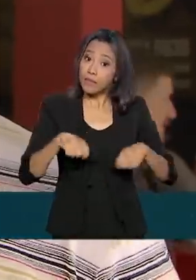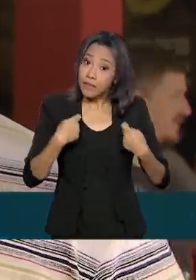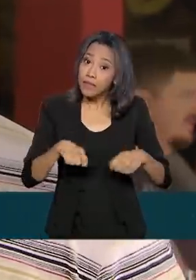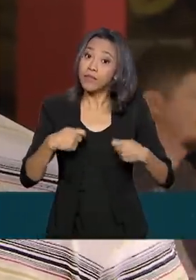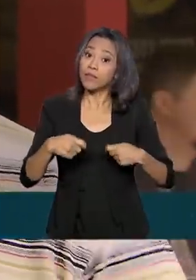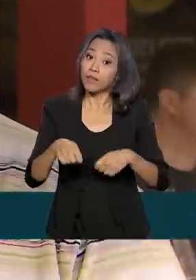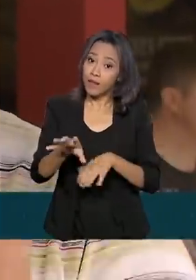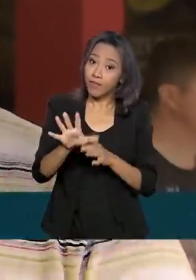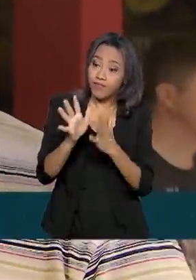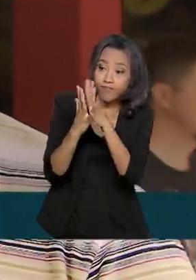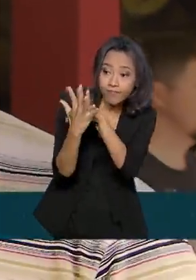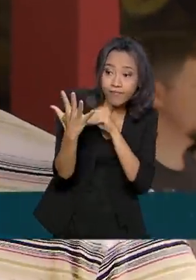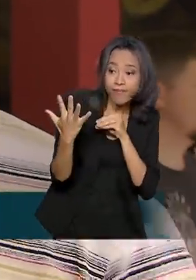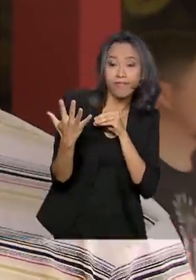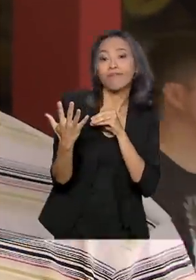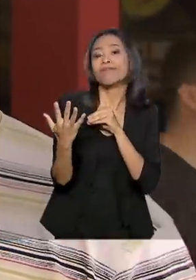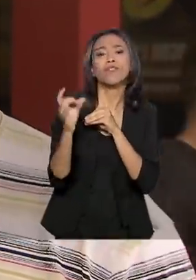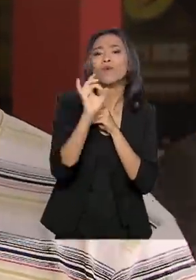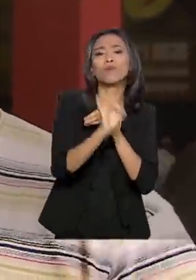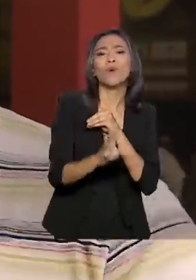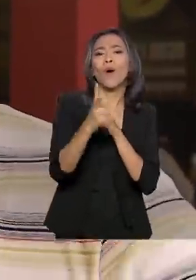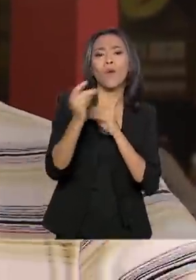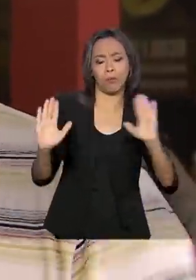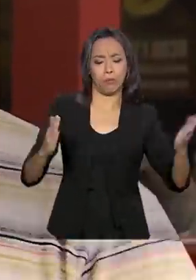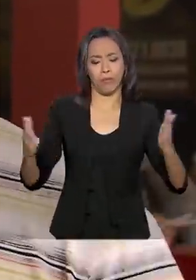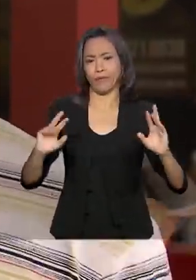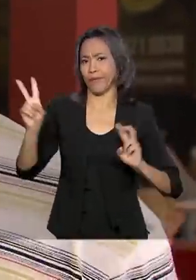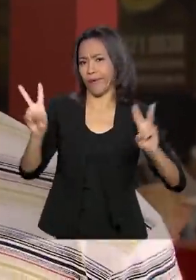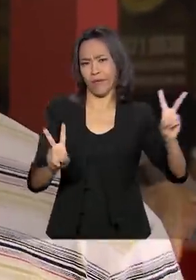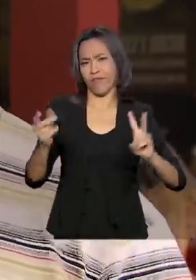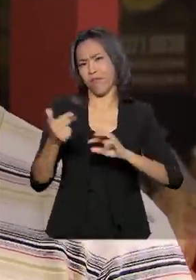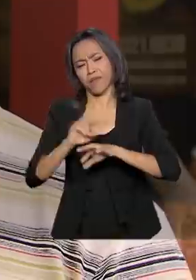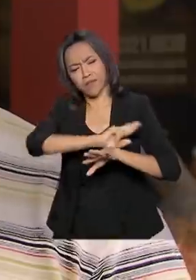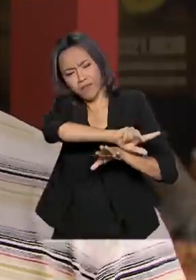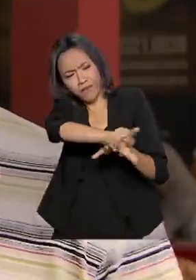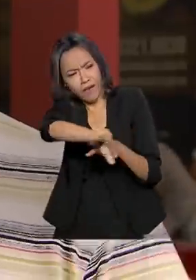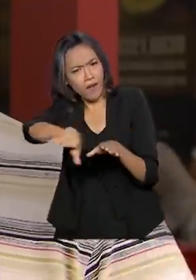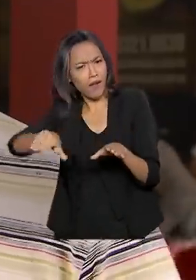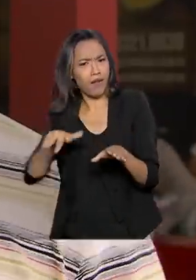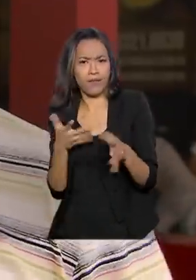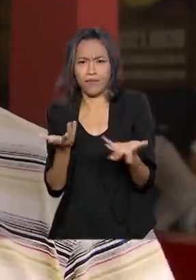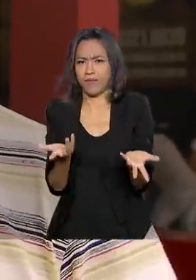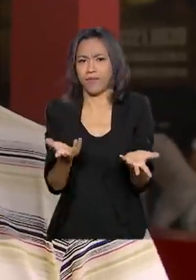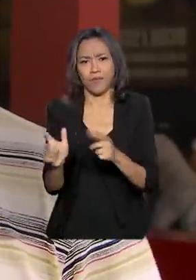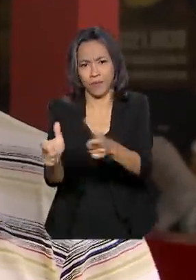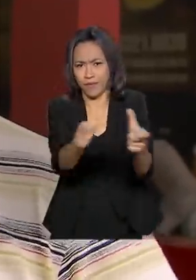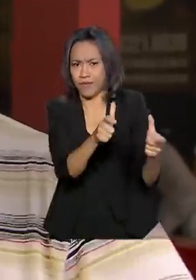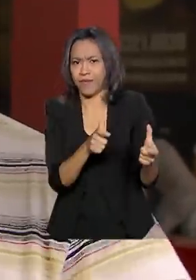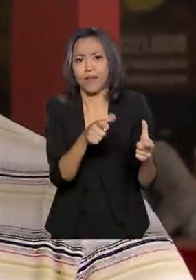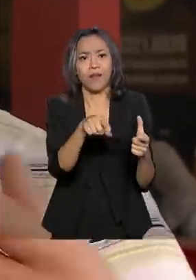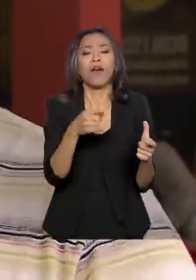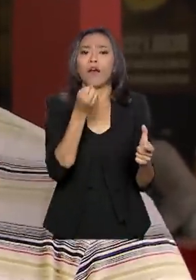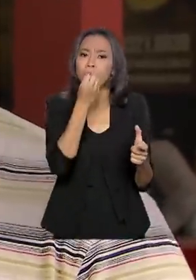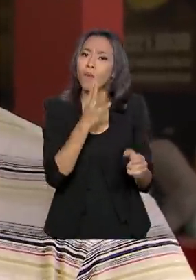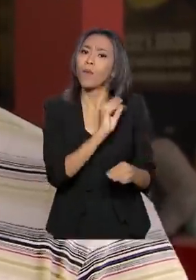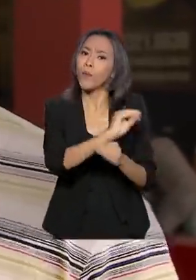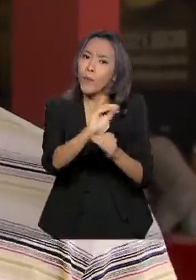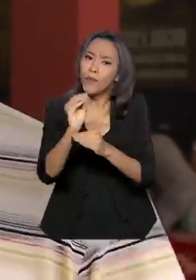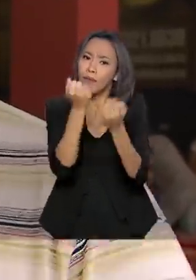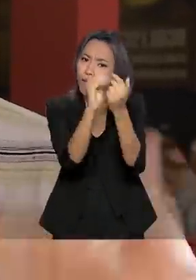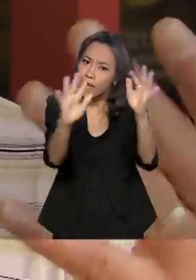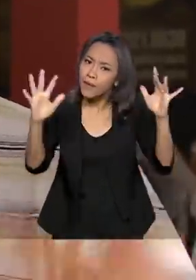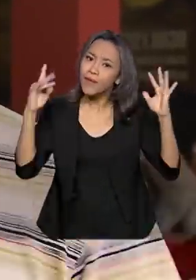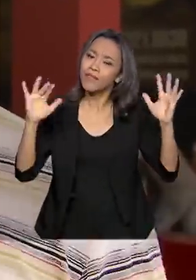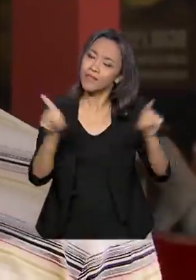praticado, não só no carnaval, mas em todos os outros segmentos. Acho que é importante preservar a natureza e, ao mesmo tempo,